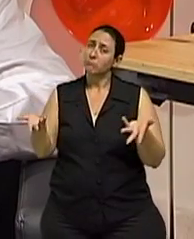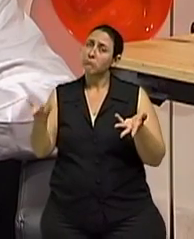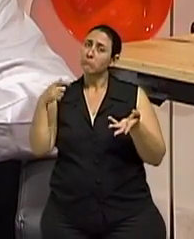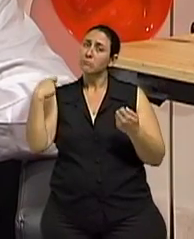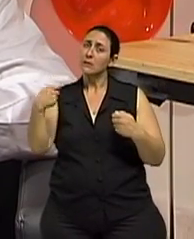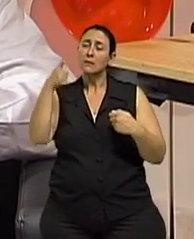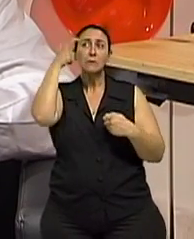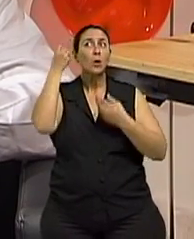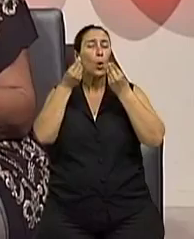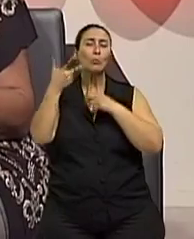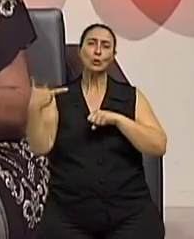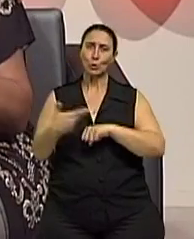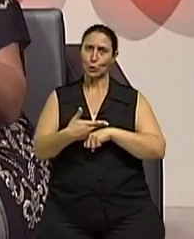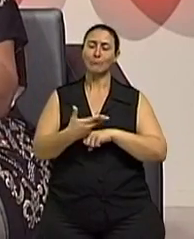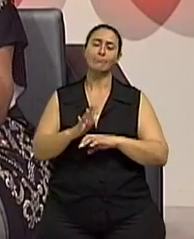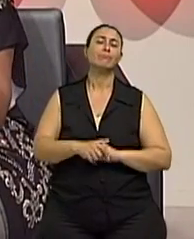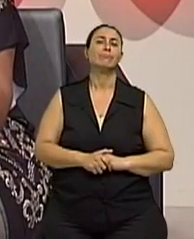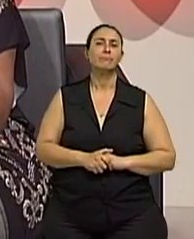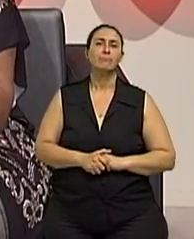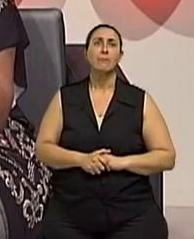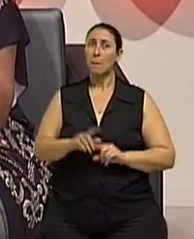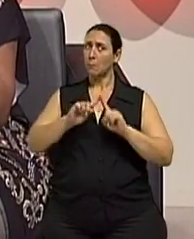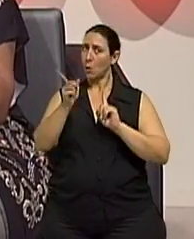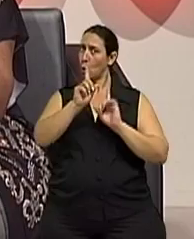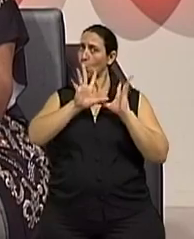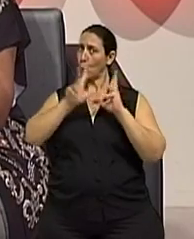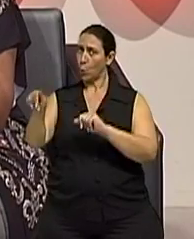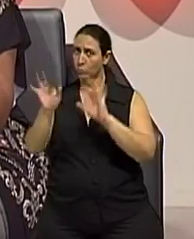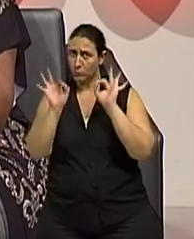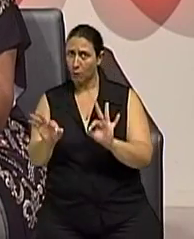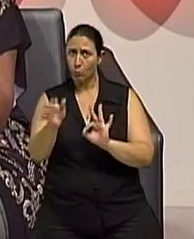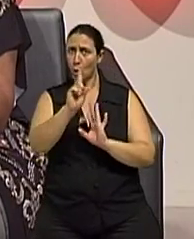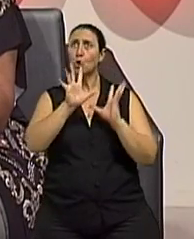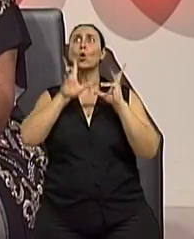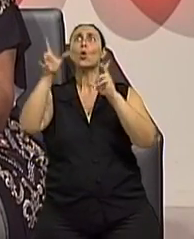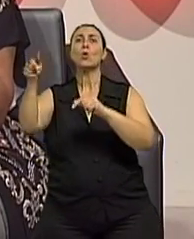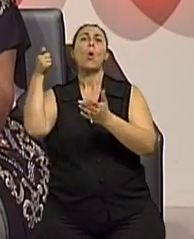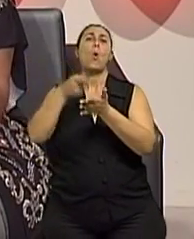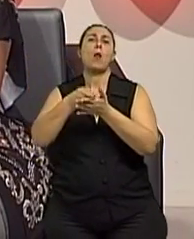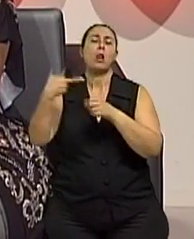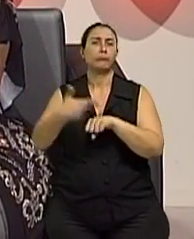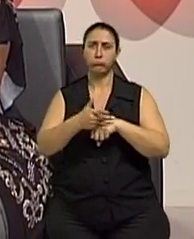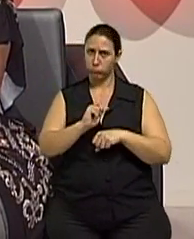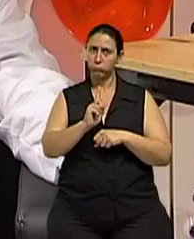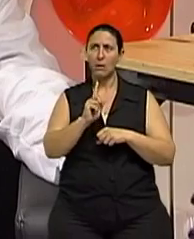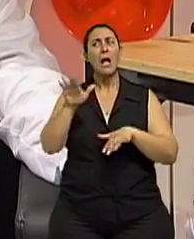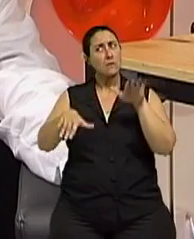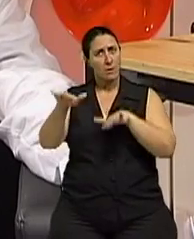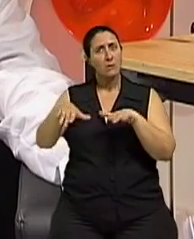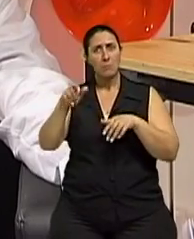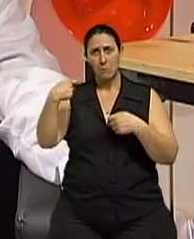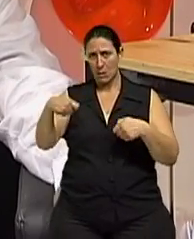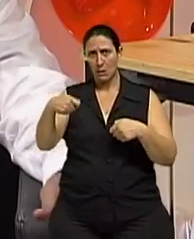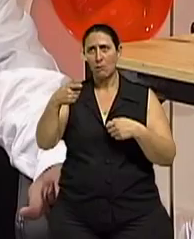de cirurgia nesses casos. Mas não são todos os casos e muitas vezes não é a primeira opção? Ou